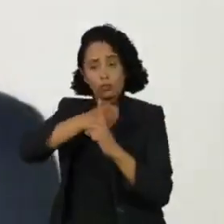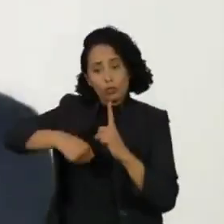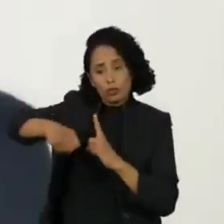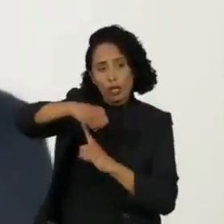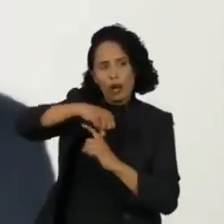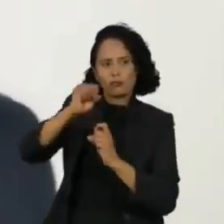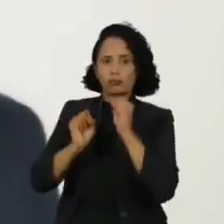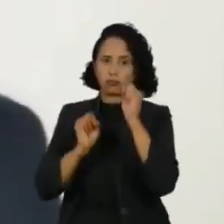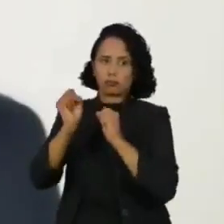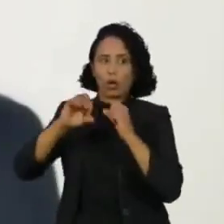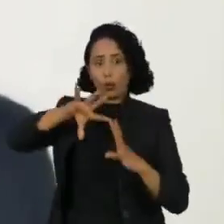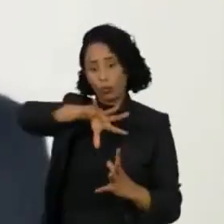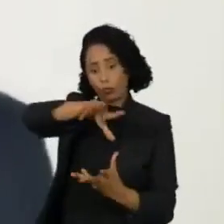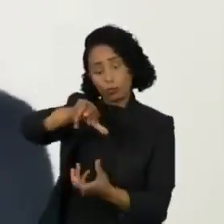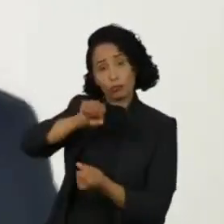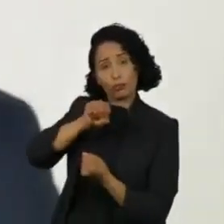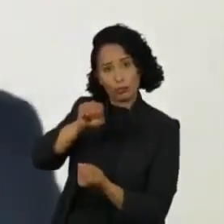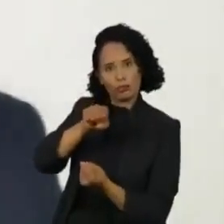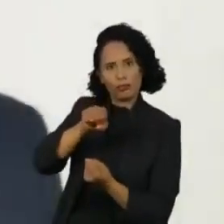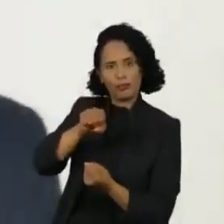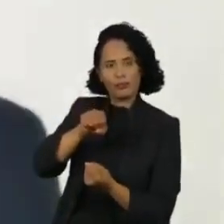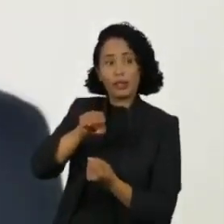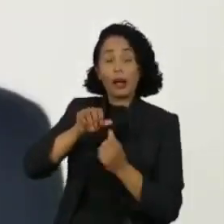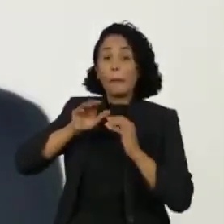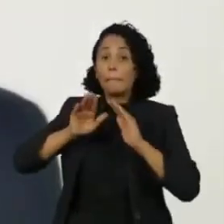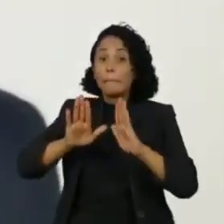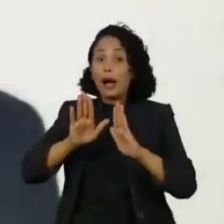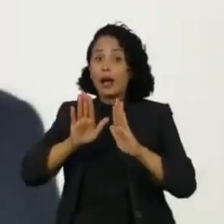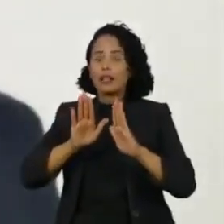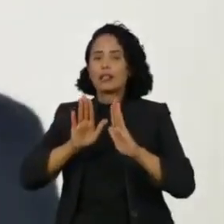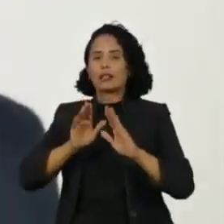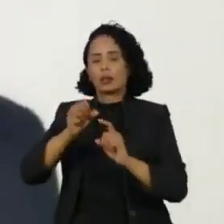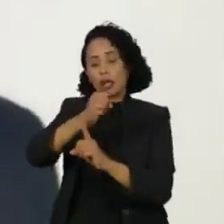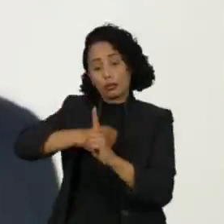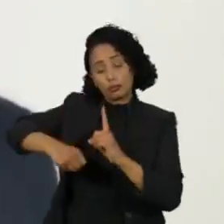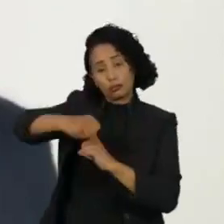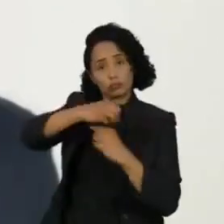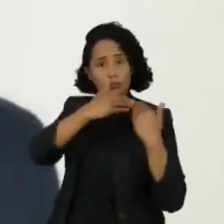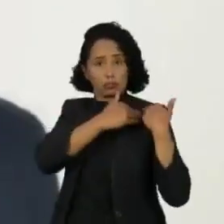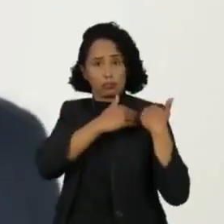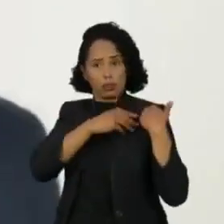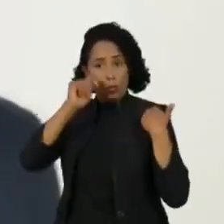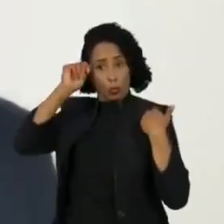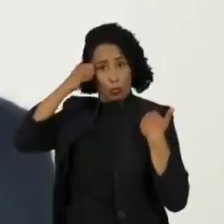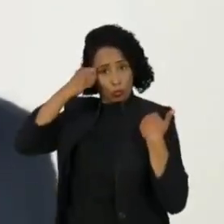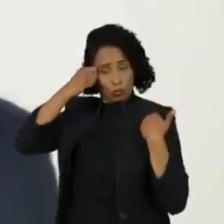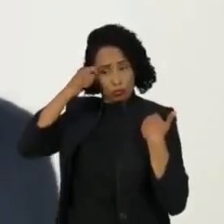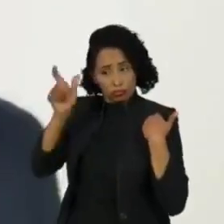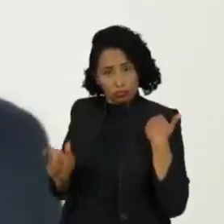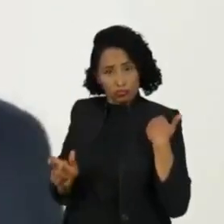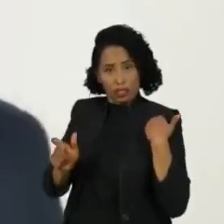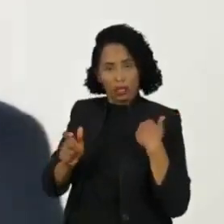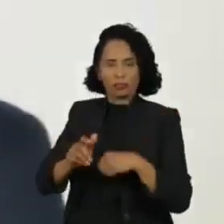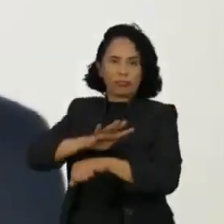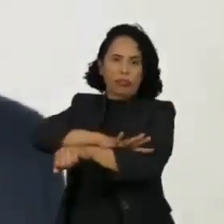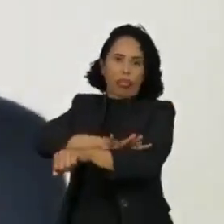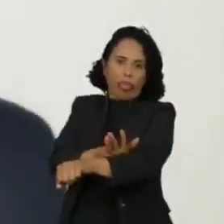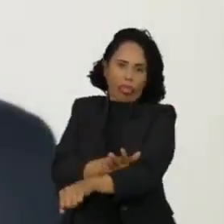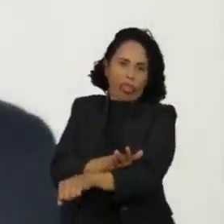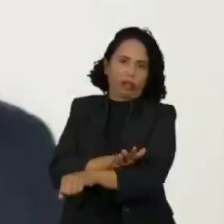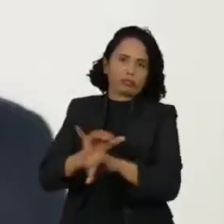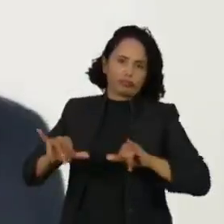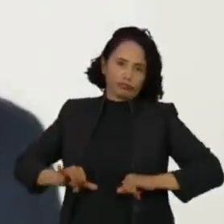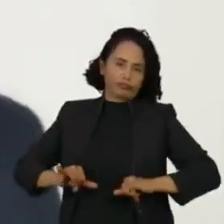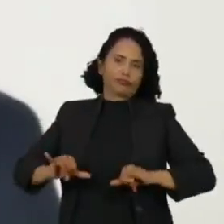o negro sempre ficou de fora. Então, agora, para essa discussão nova que está colocada no mercado internacional e nacional, que é o